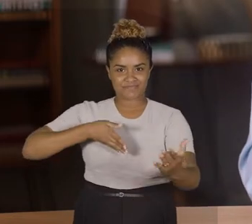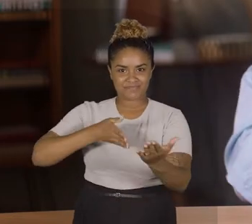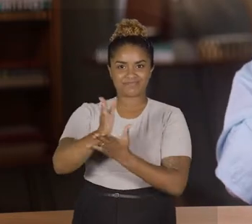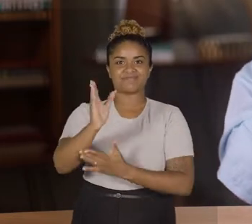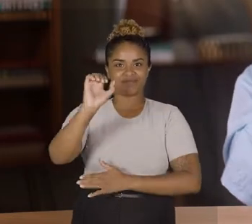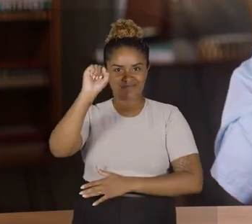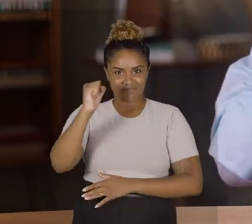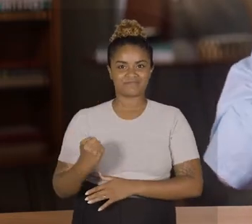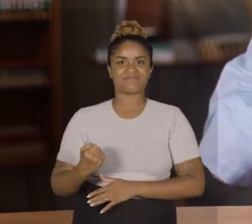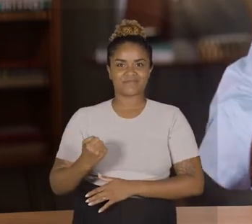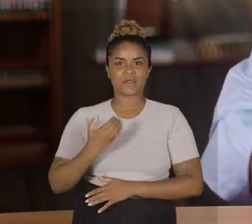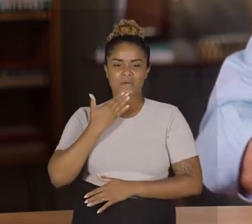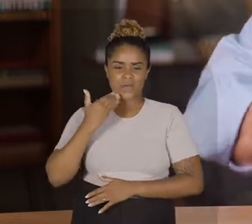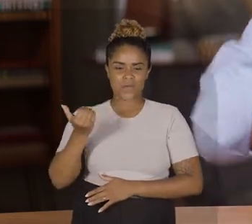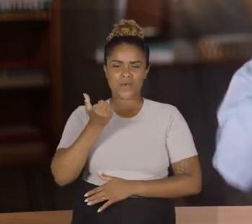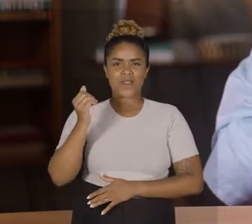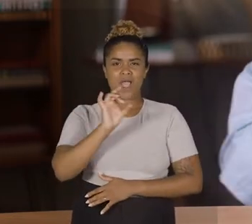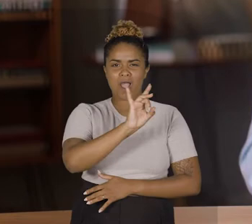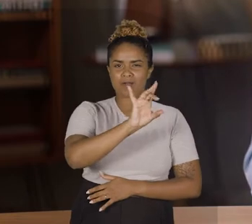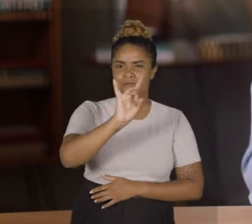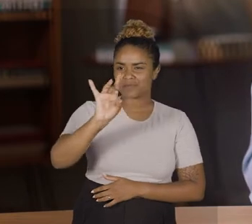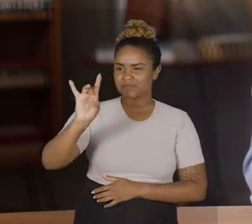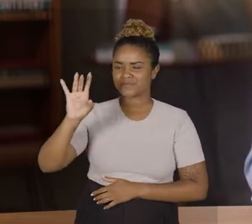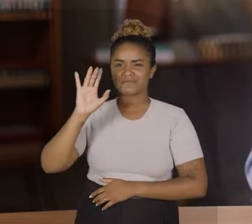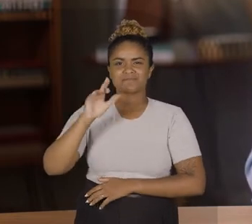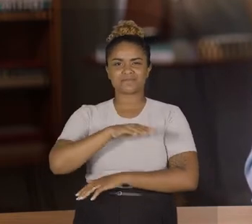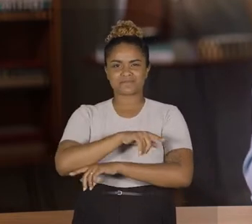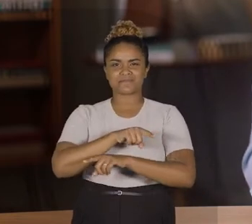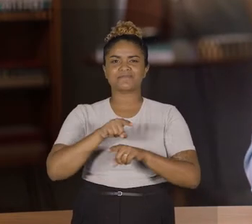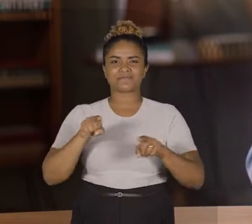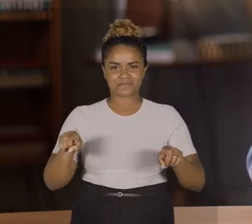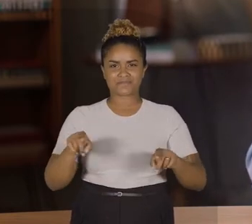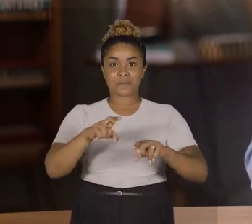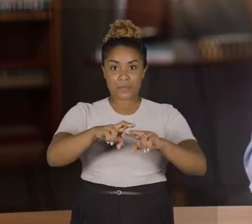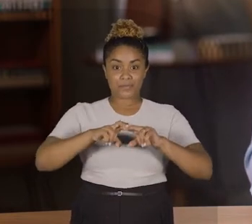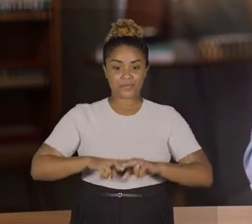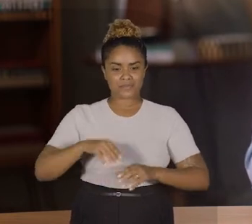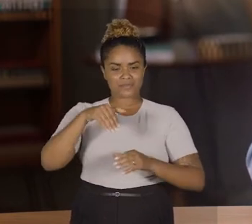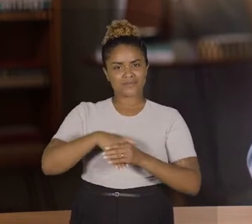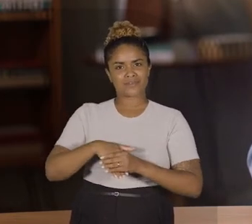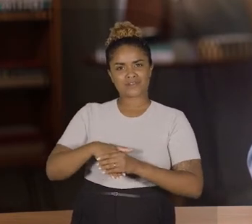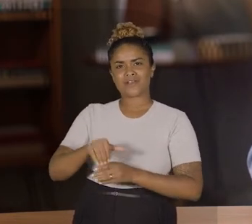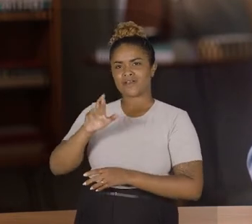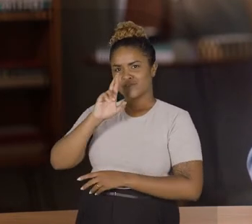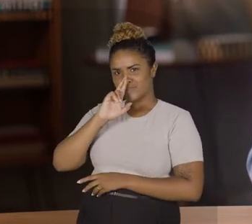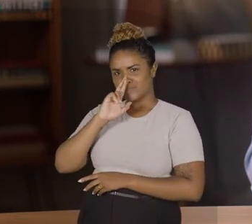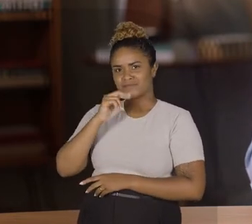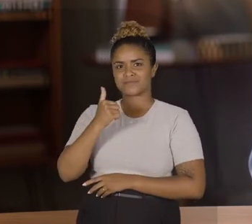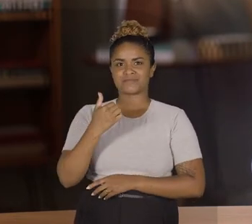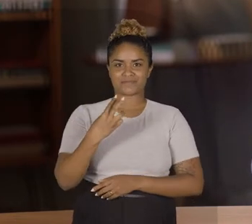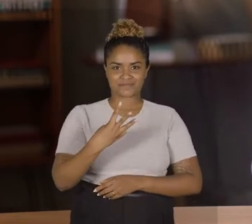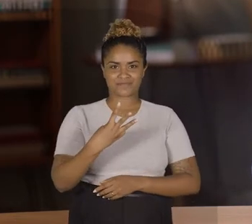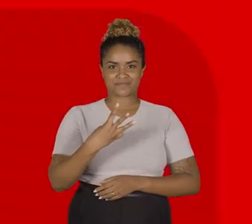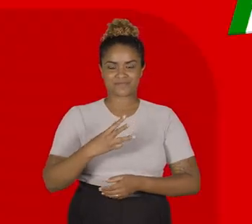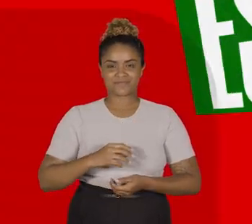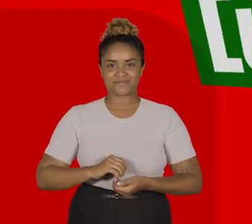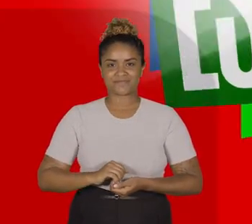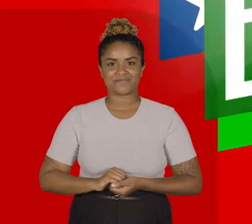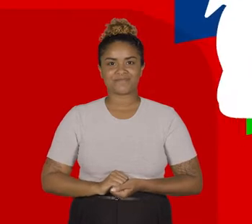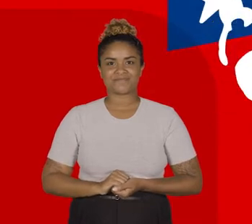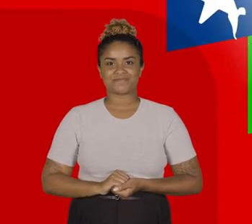frente e dar uma vida melhor para todos os sergipanos. Por isso, vote Rogério governador. Vote em 13.